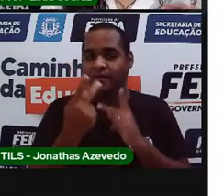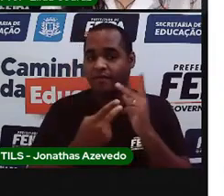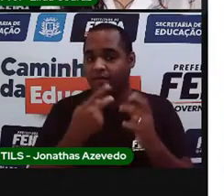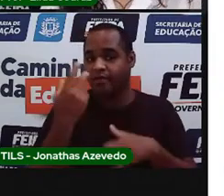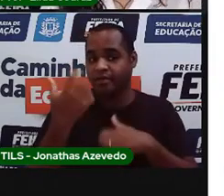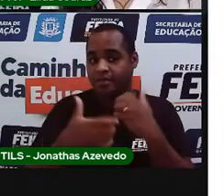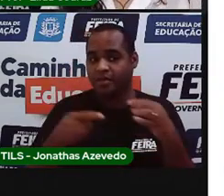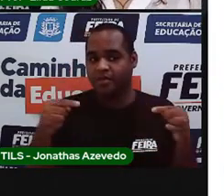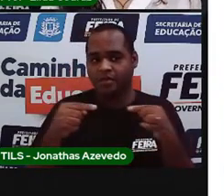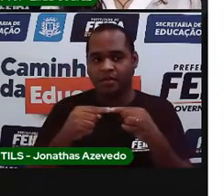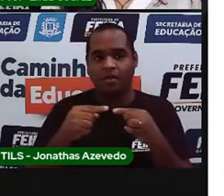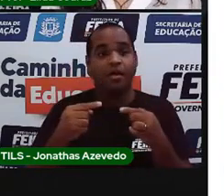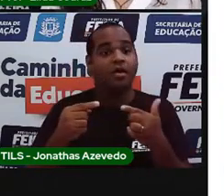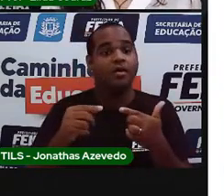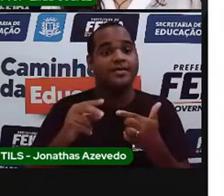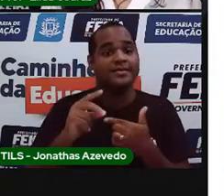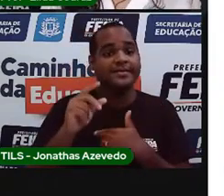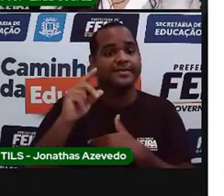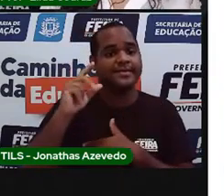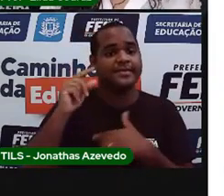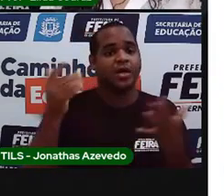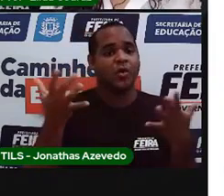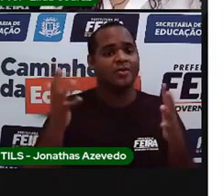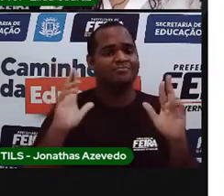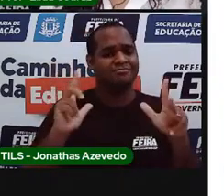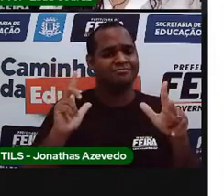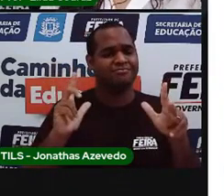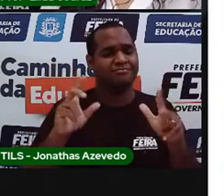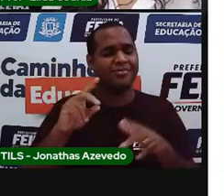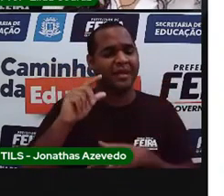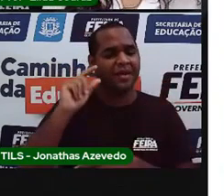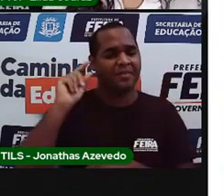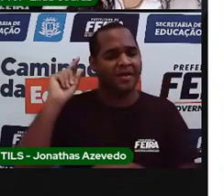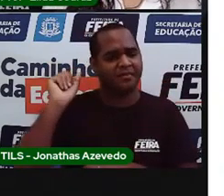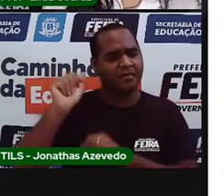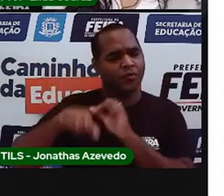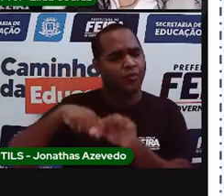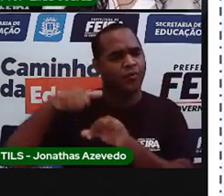de como as coisas estão diferentes de antigamente.